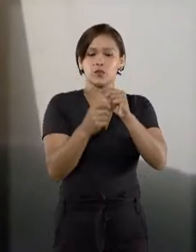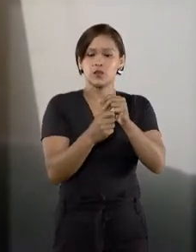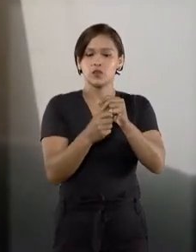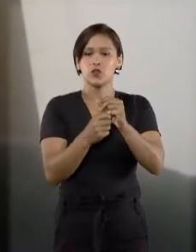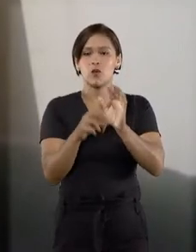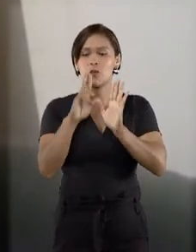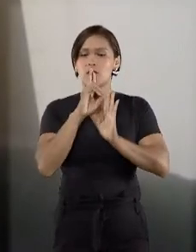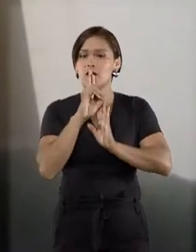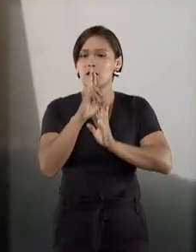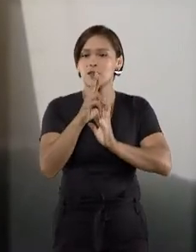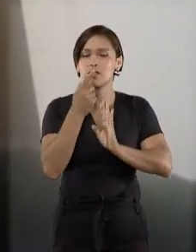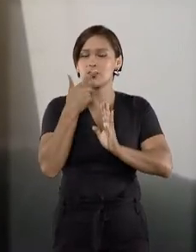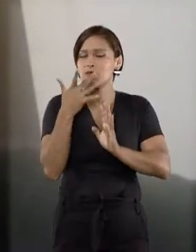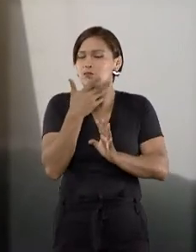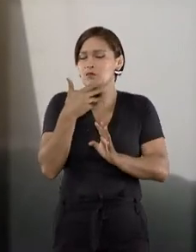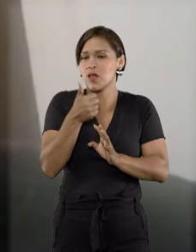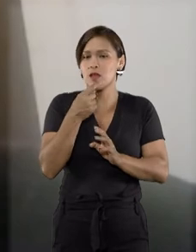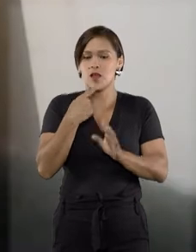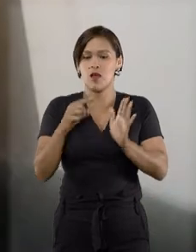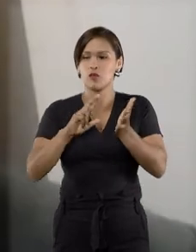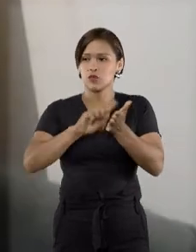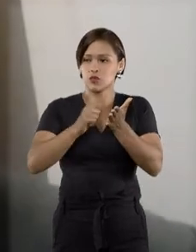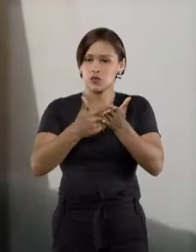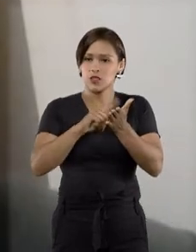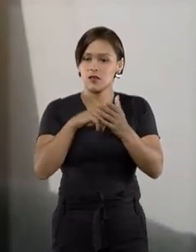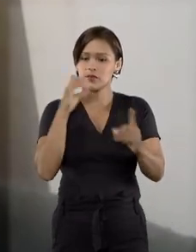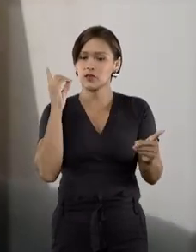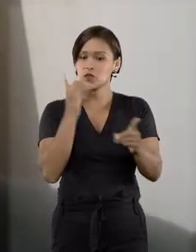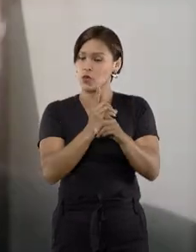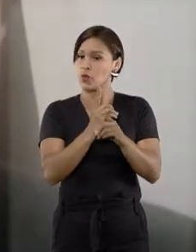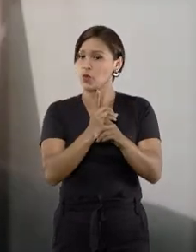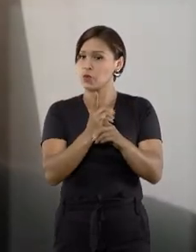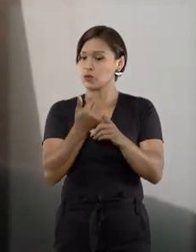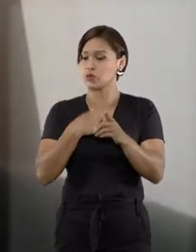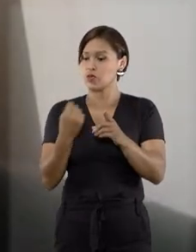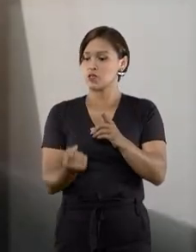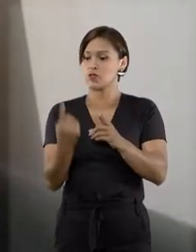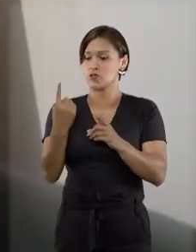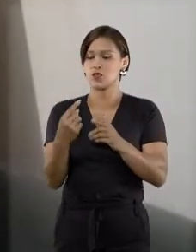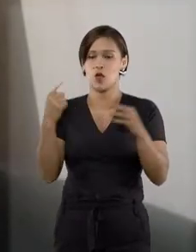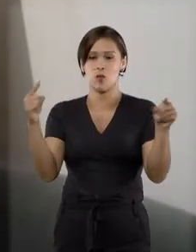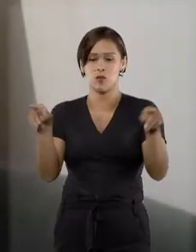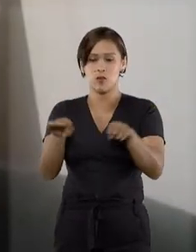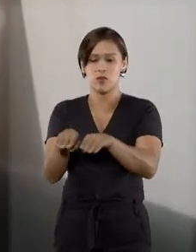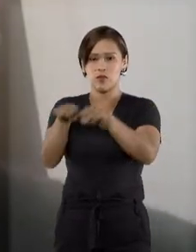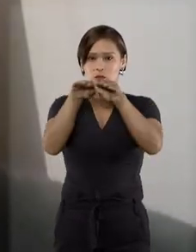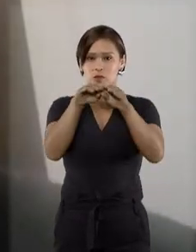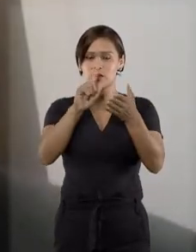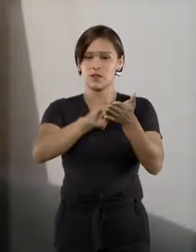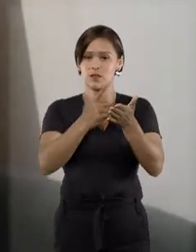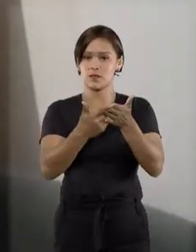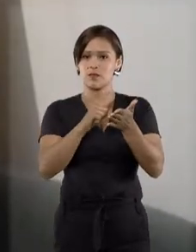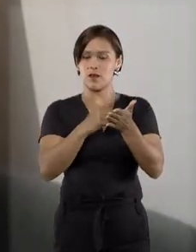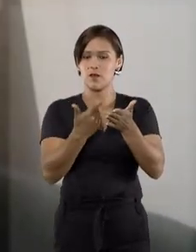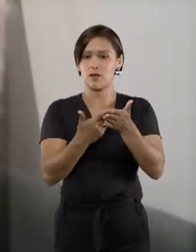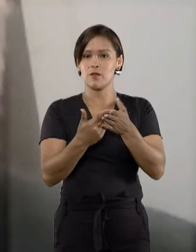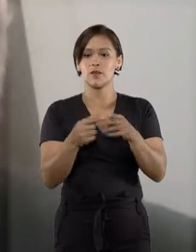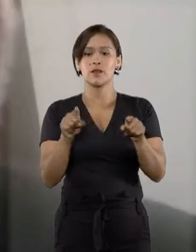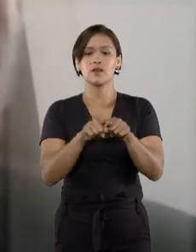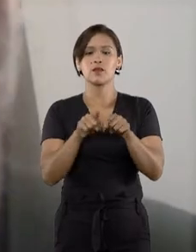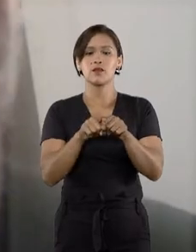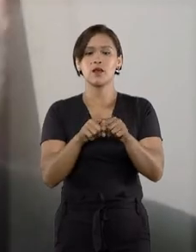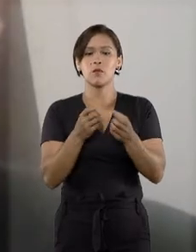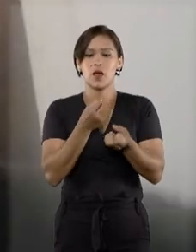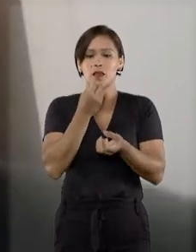aquele que resultava, digamos, do encontro entre a necessidade de uma certa uniformização da obra e